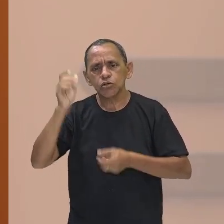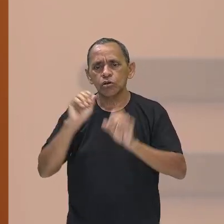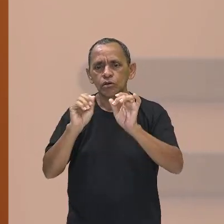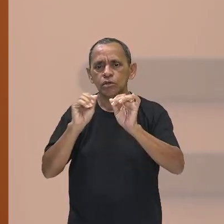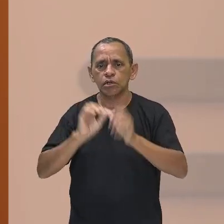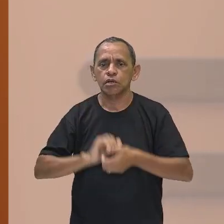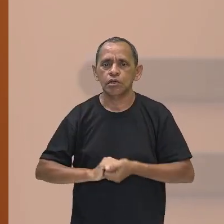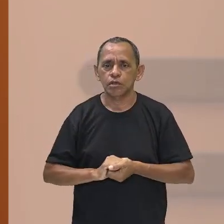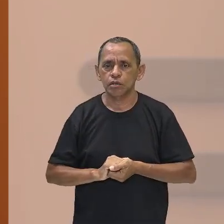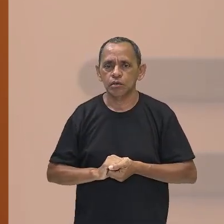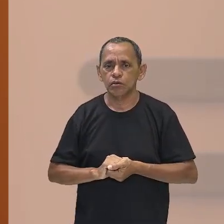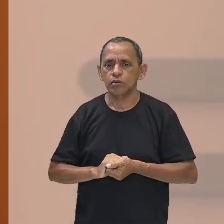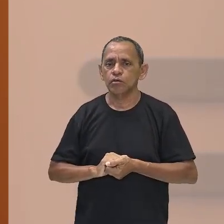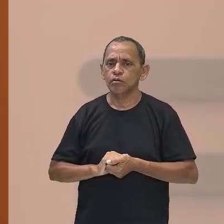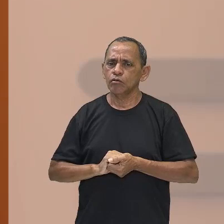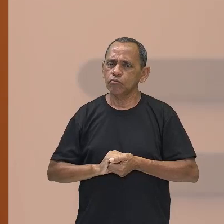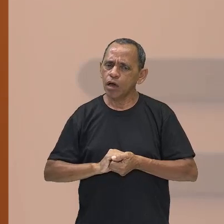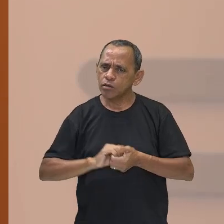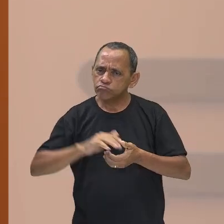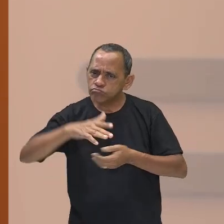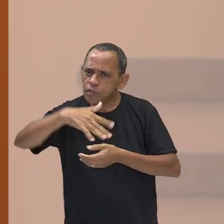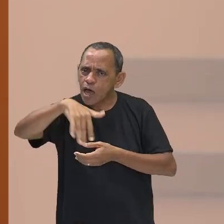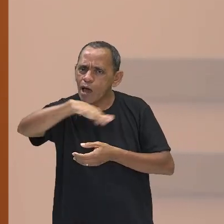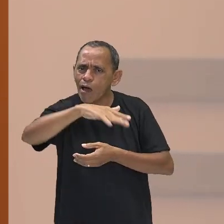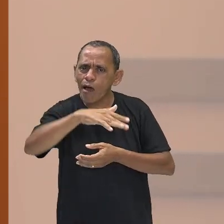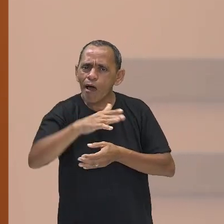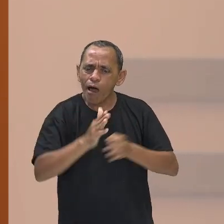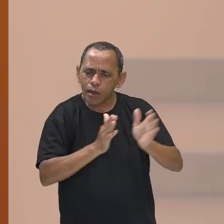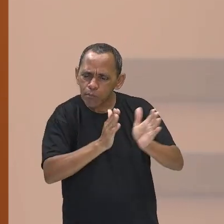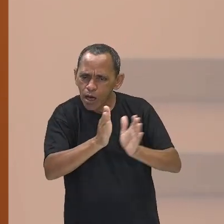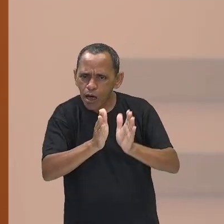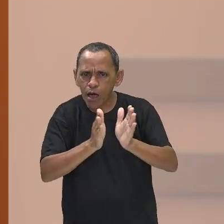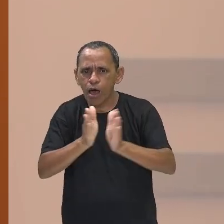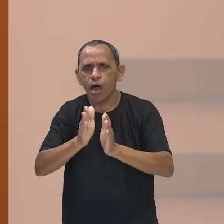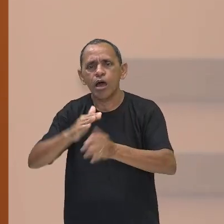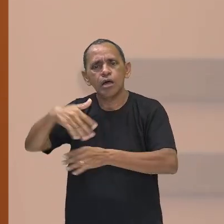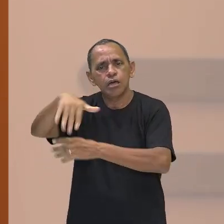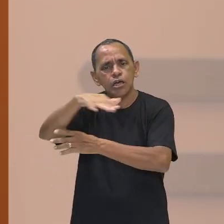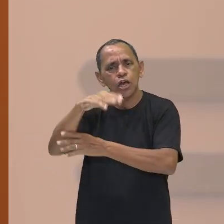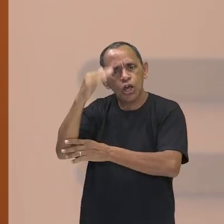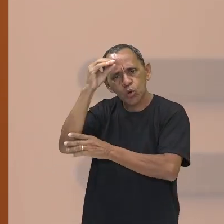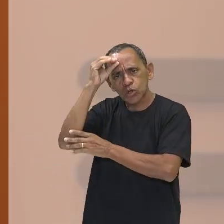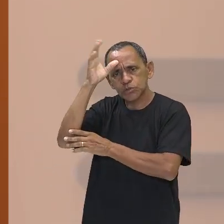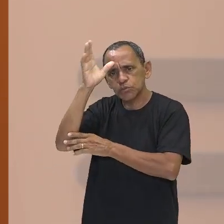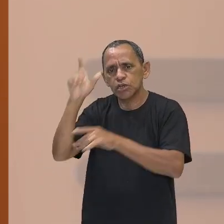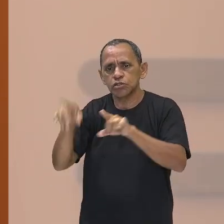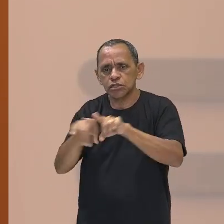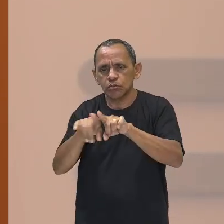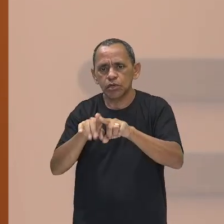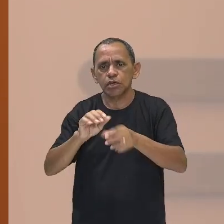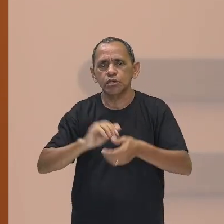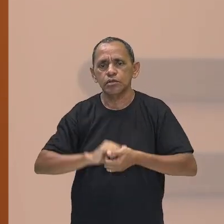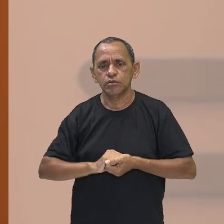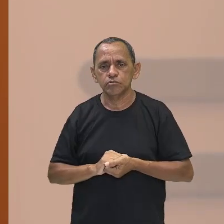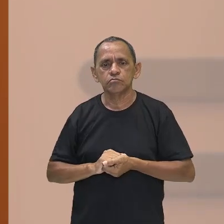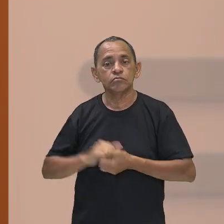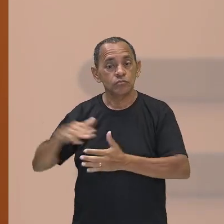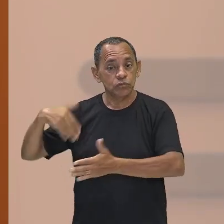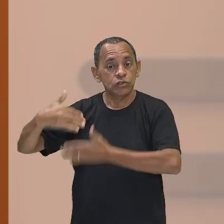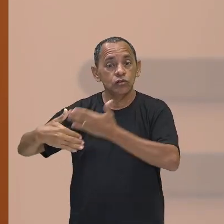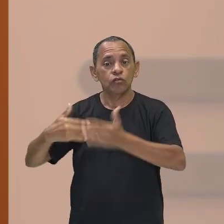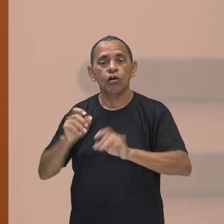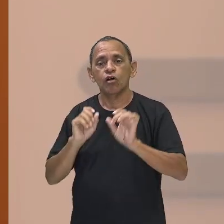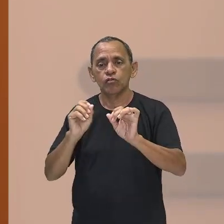transitar por vários campos do conhecimento. Ele então desenvolve